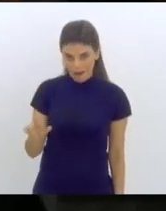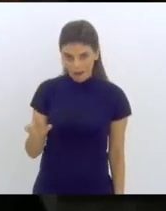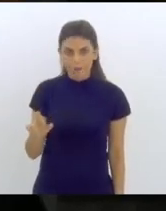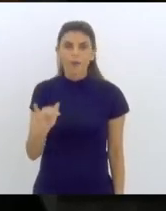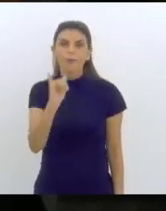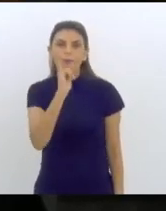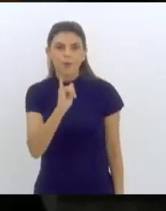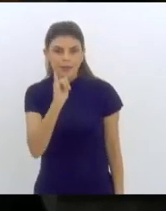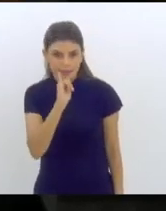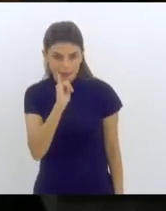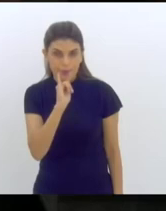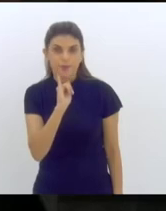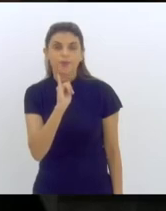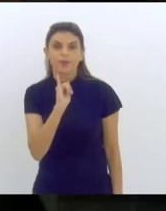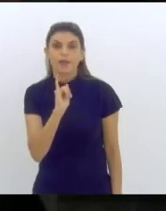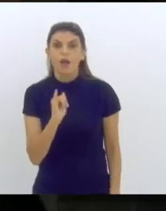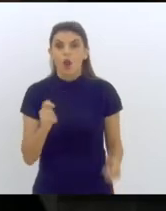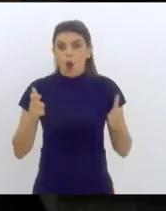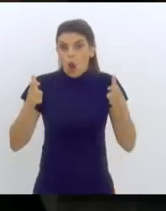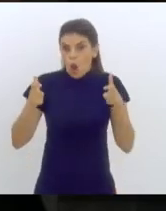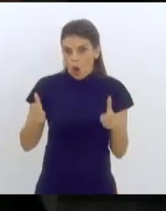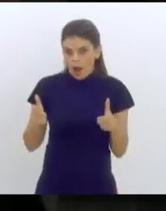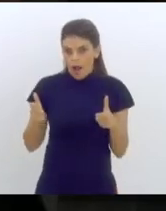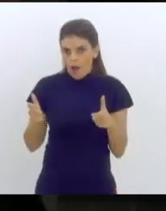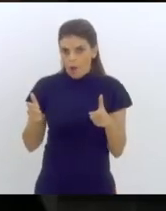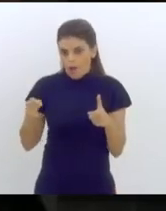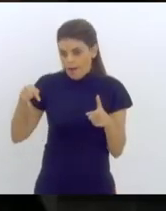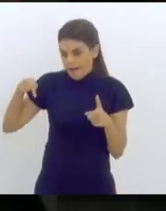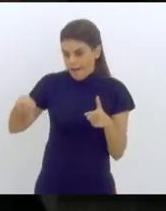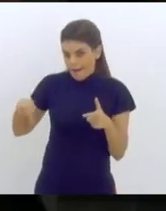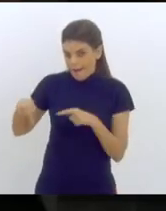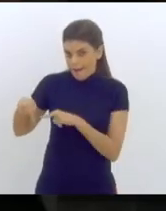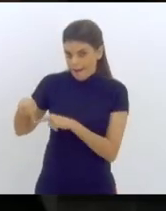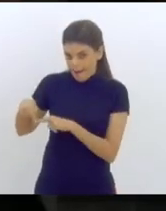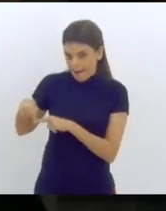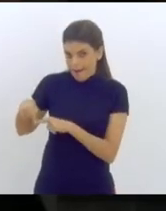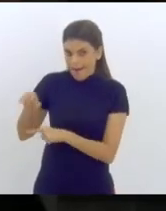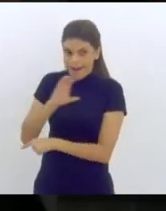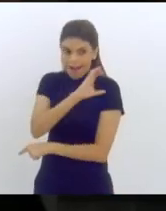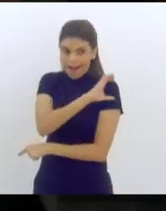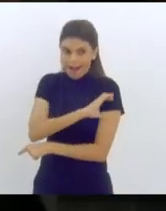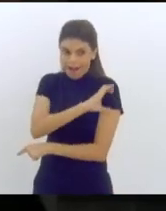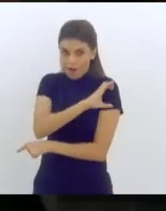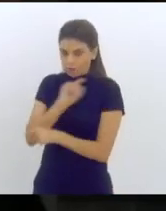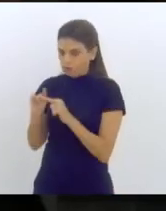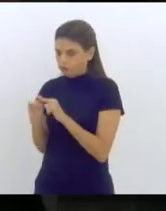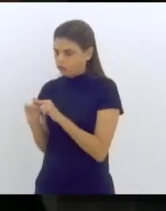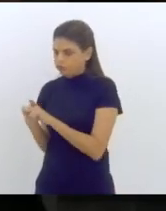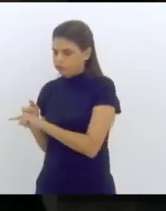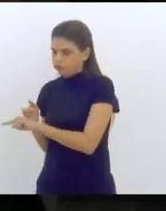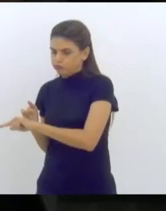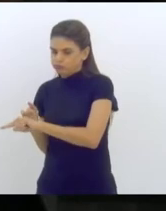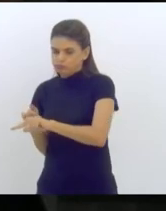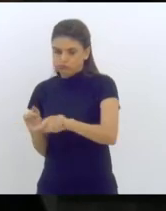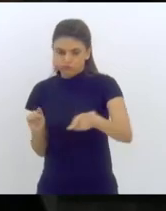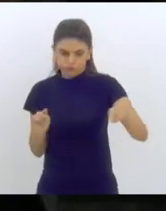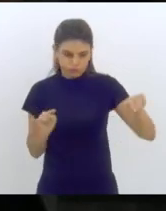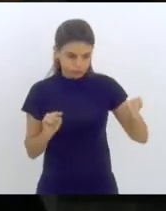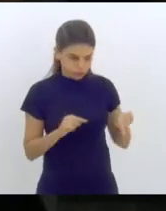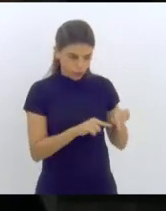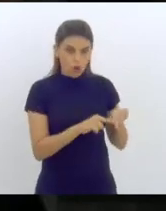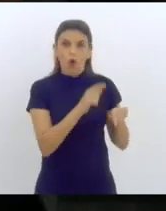a Paraty, ele é banhado pelo Oceano Atlântico.